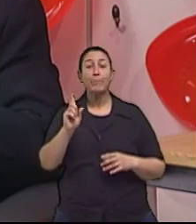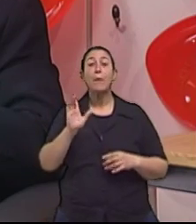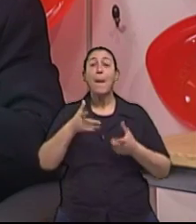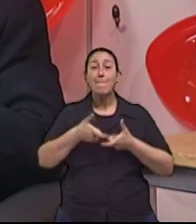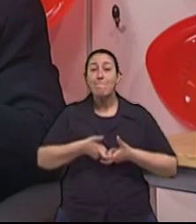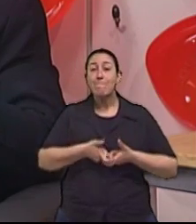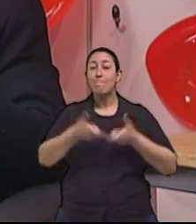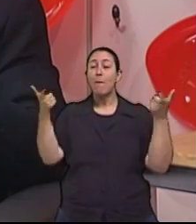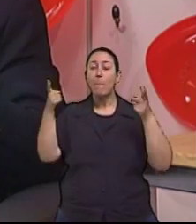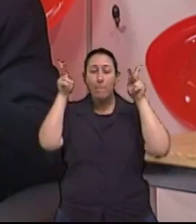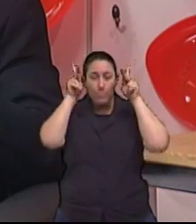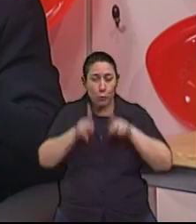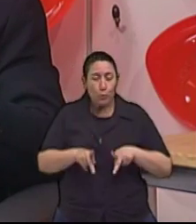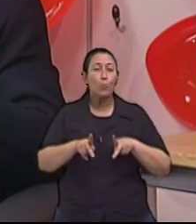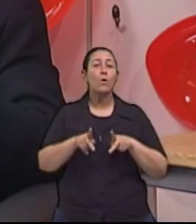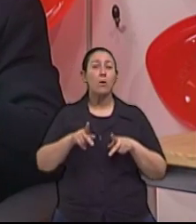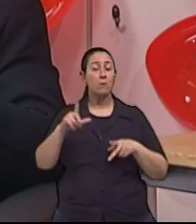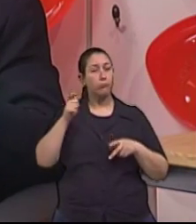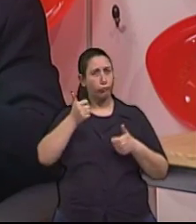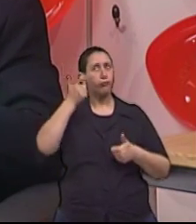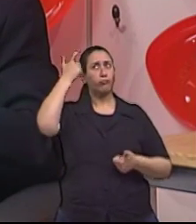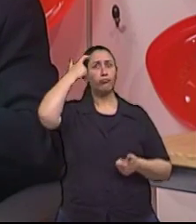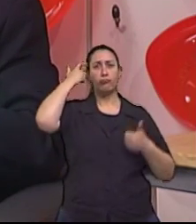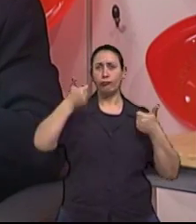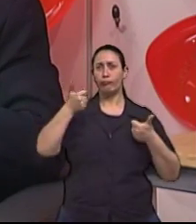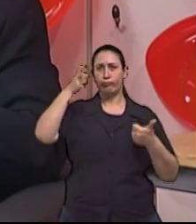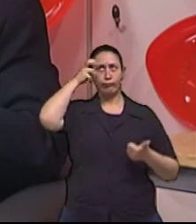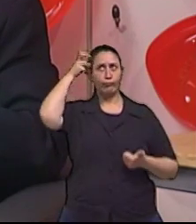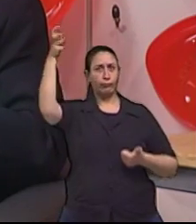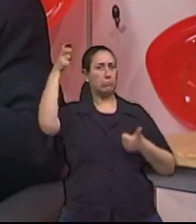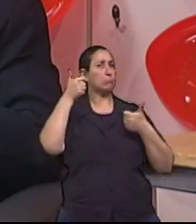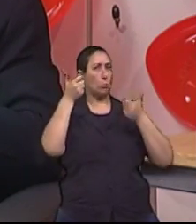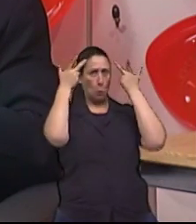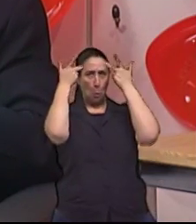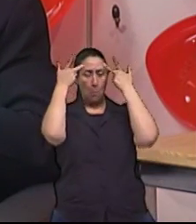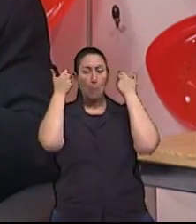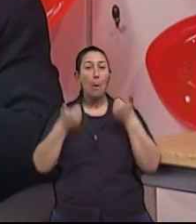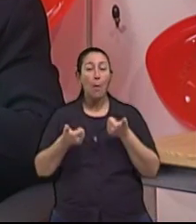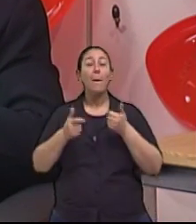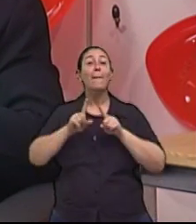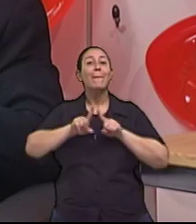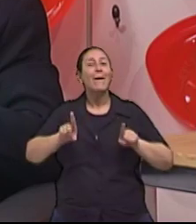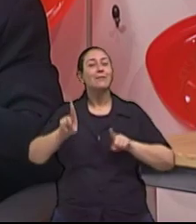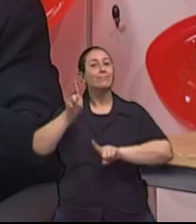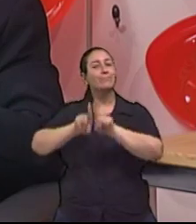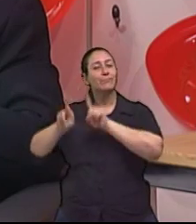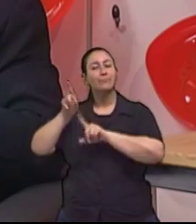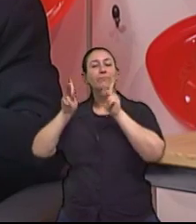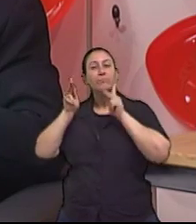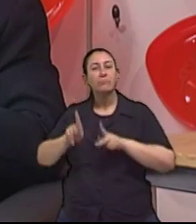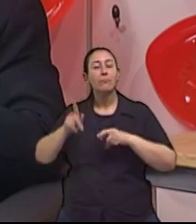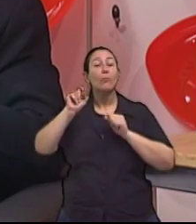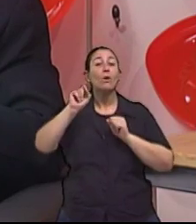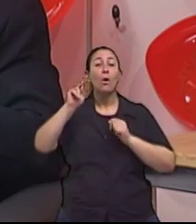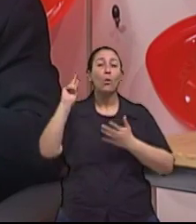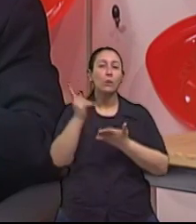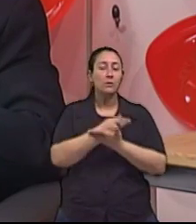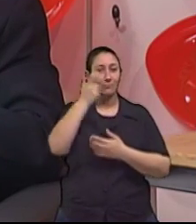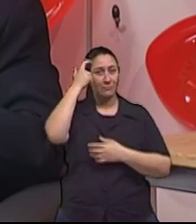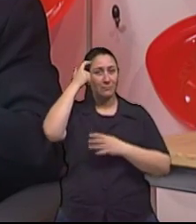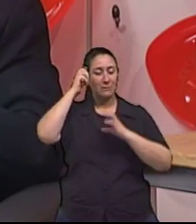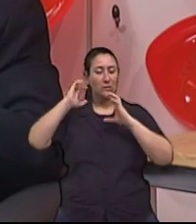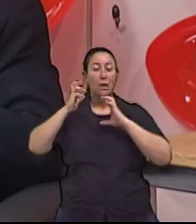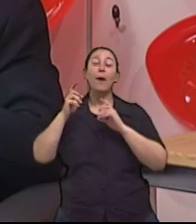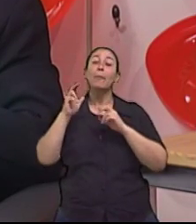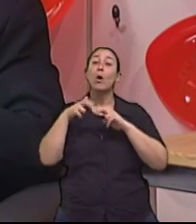dos centenários, são mentalmente e cognitivamente normais. A incidência, ou seja, a frequência de demência, ela vai aumentando muito com a